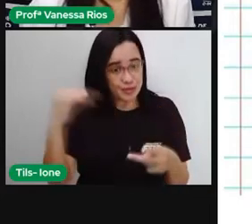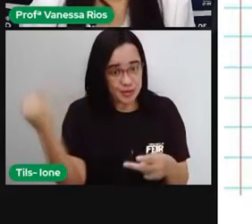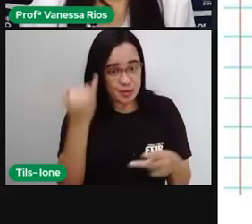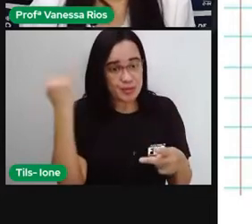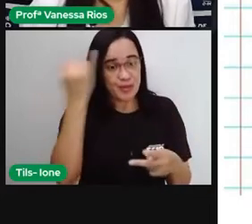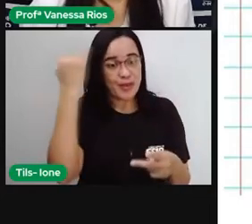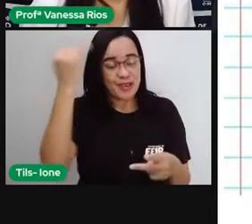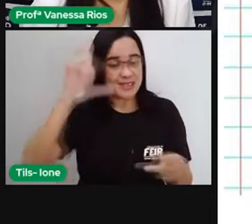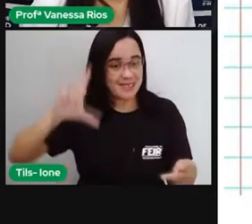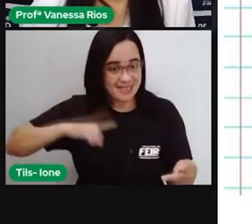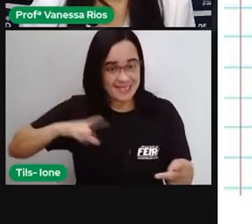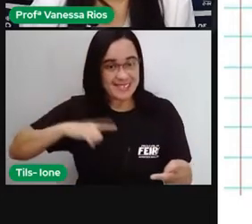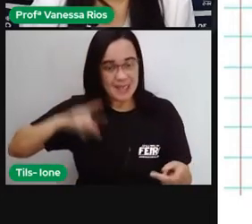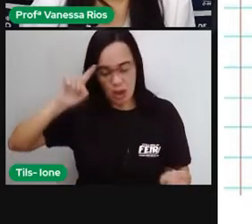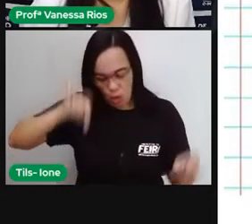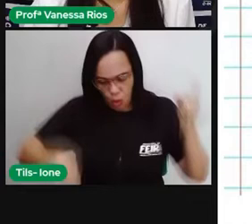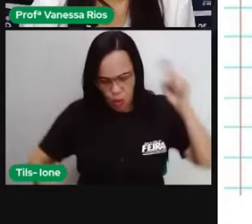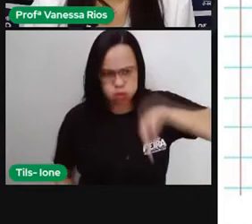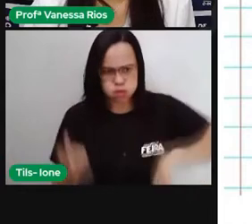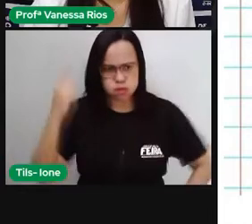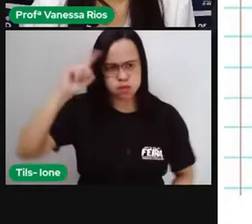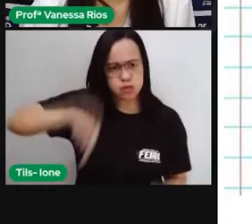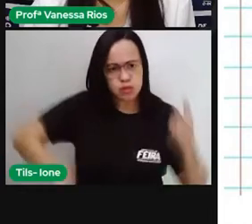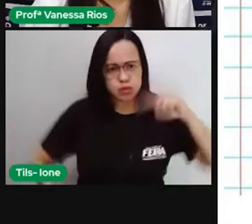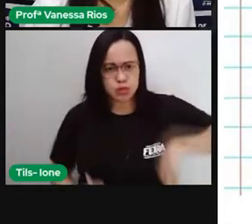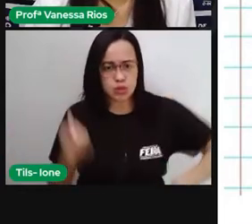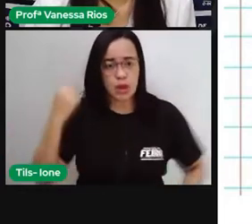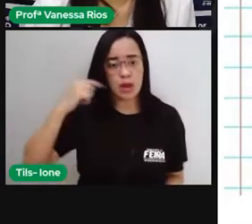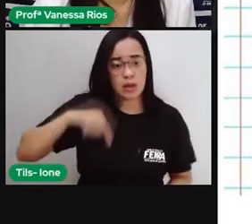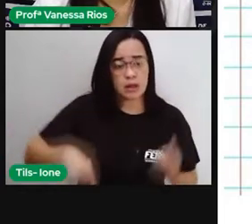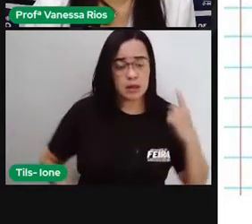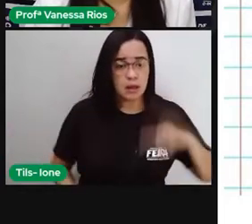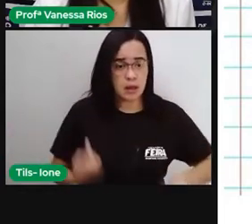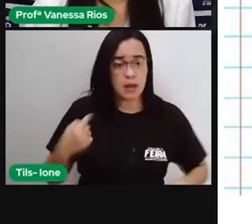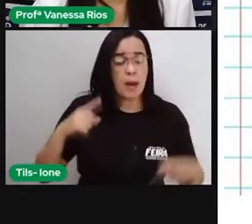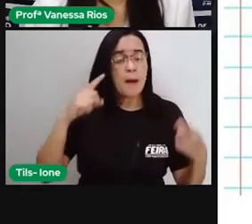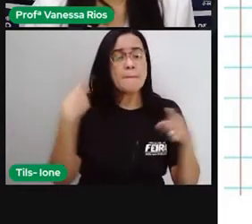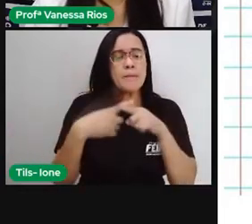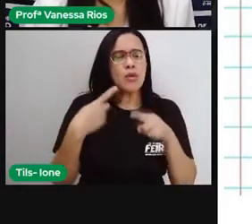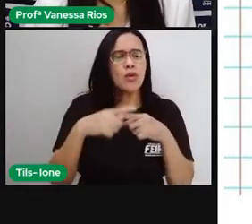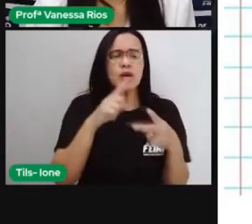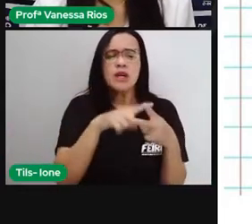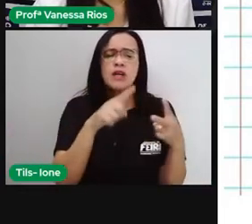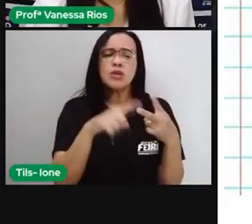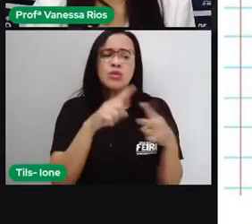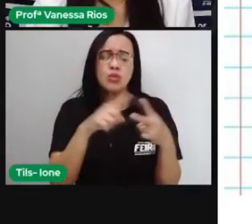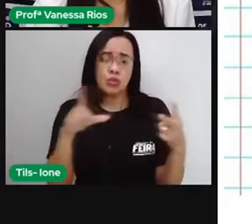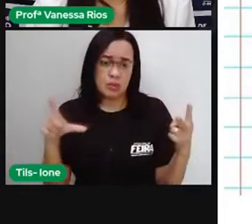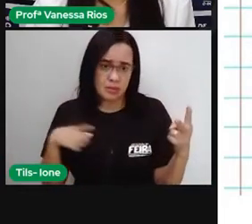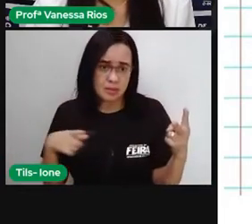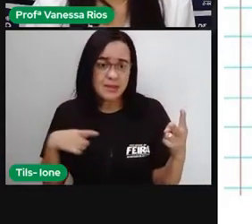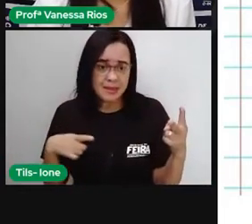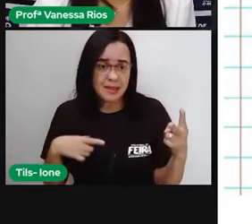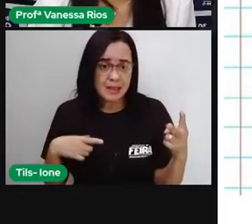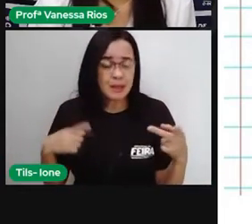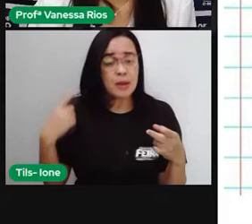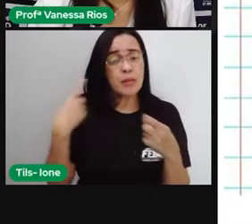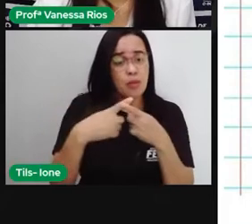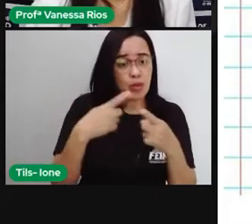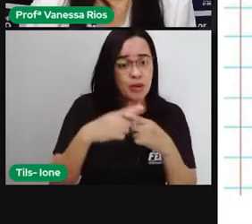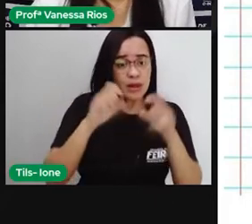A circulação dos seres humanos é denominada de circulação dupla, uma vez que se observa a presença de dois